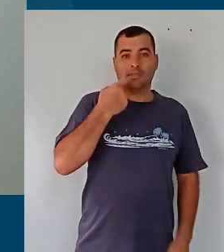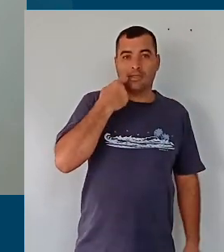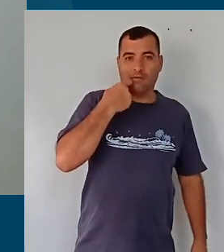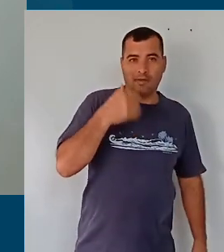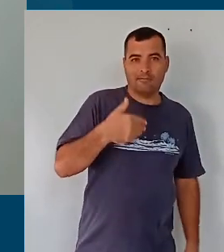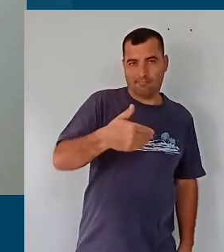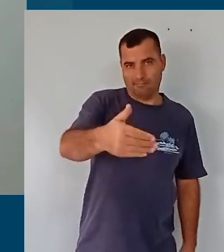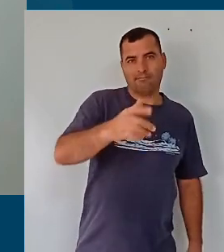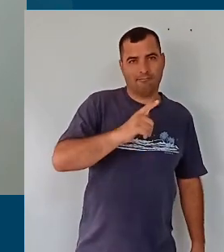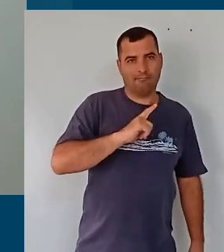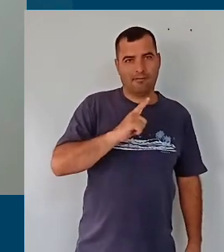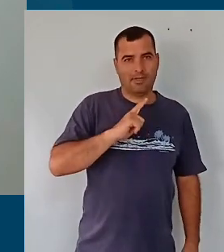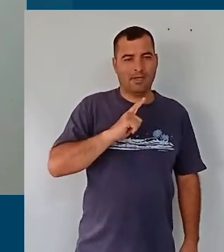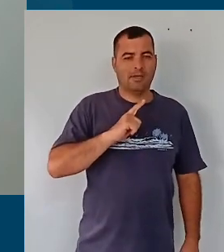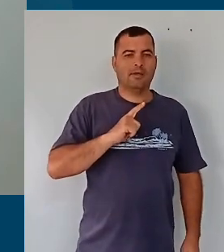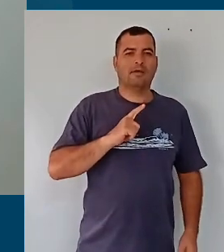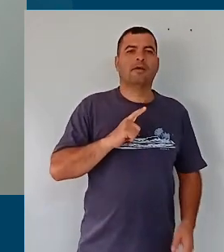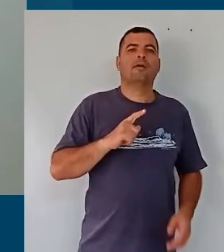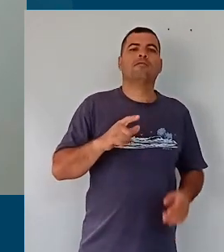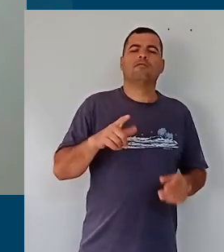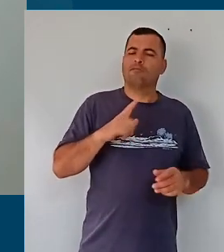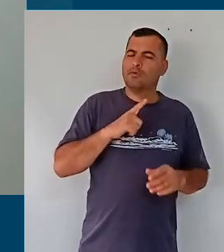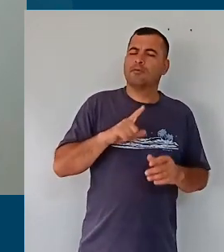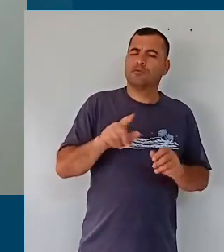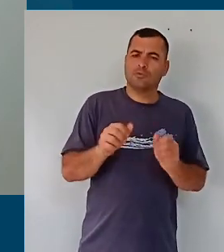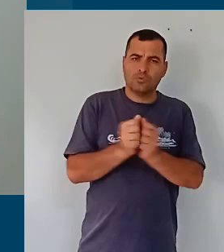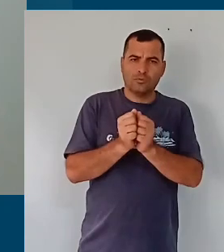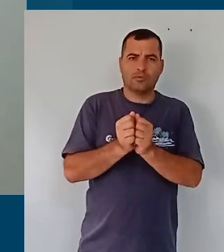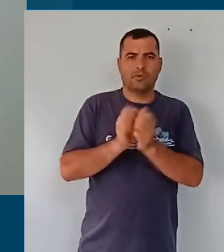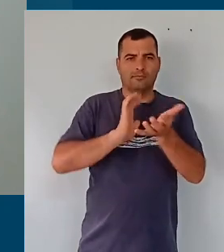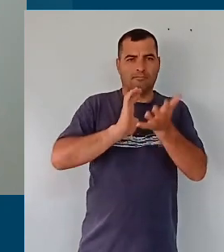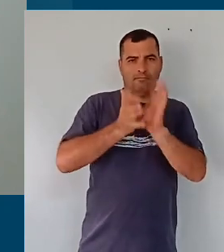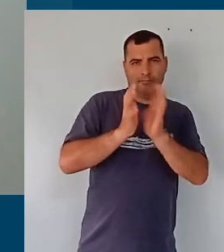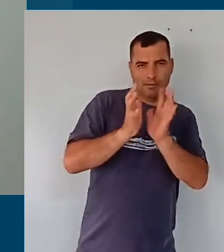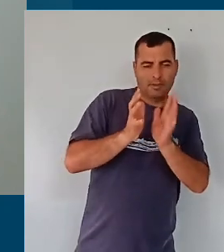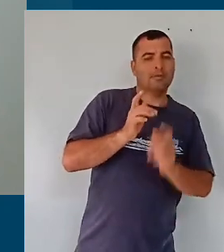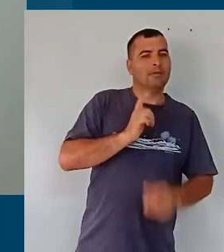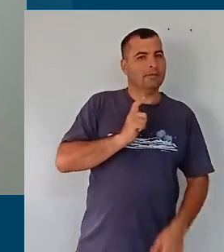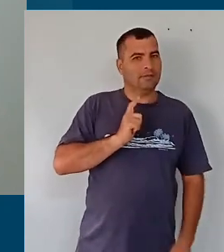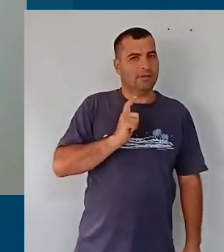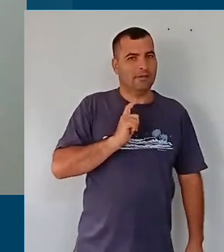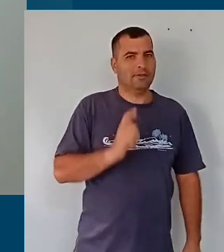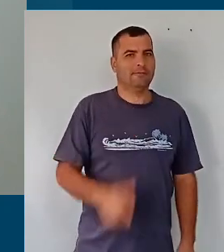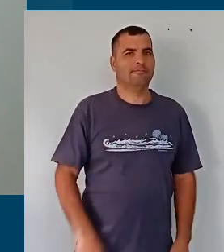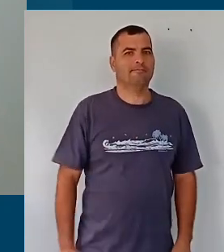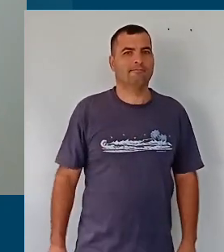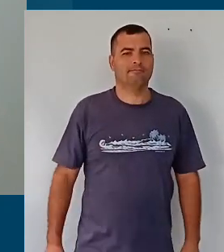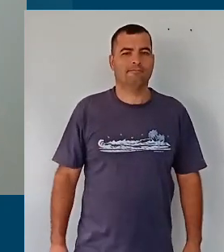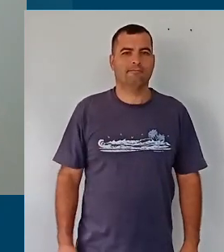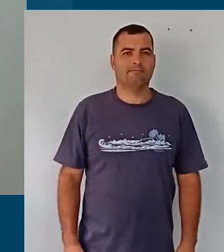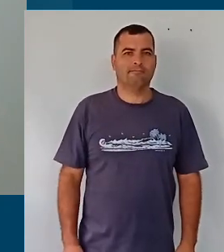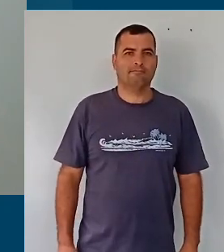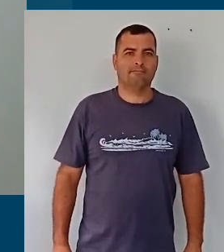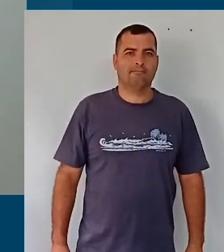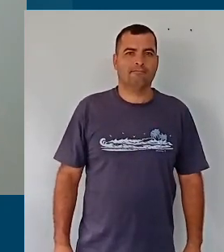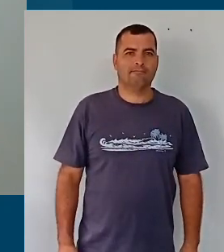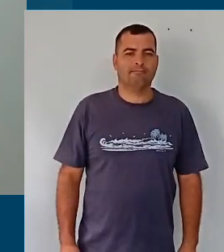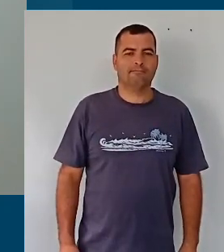-feira, este evento estará disponibilizado aqui no canal da Secretaria com a interpretação em libras.